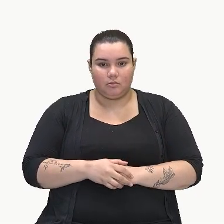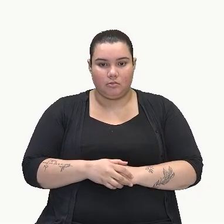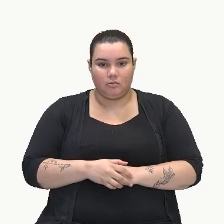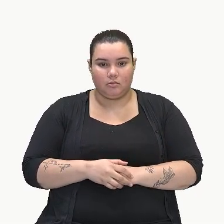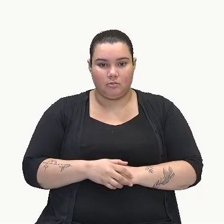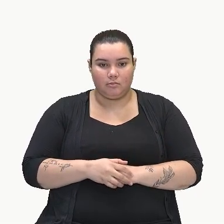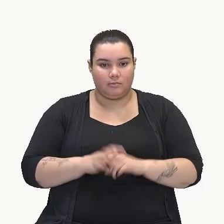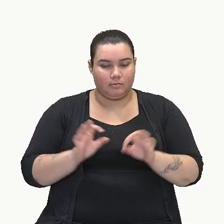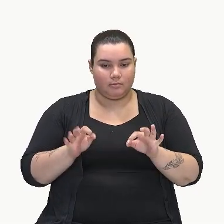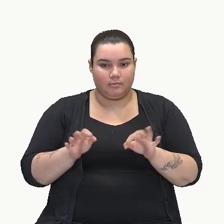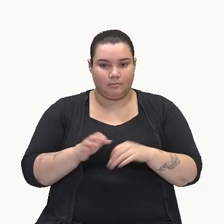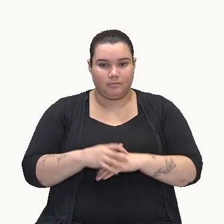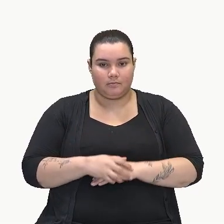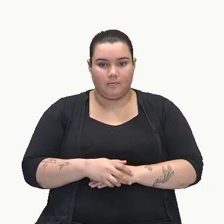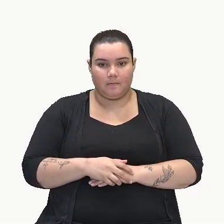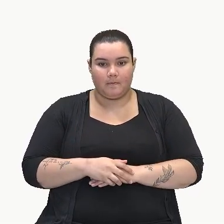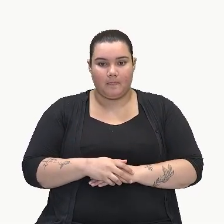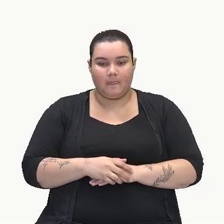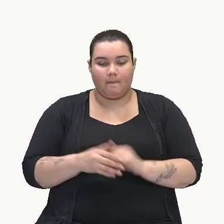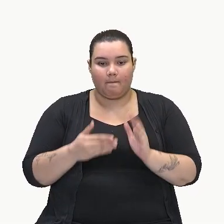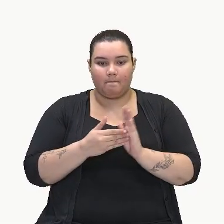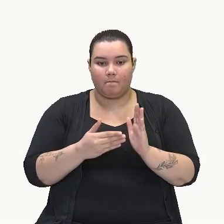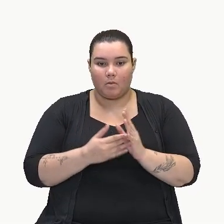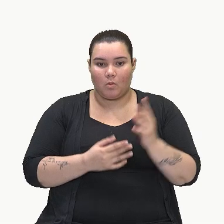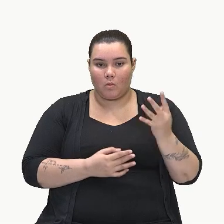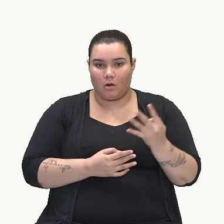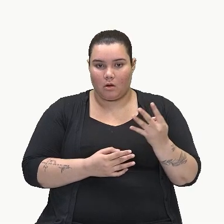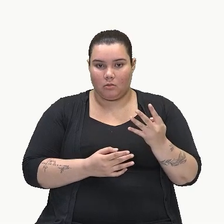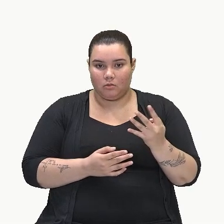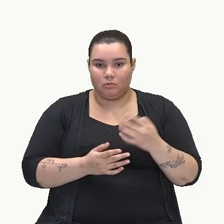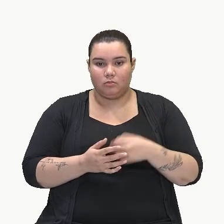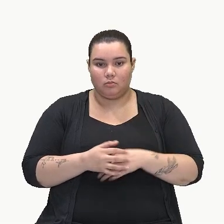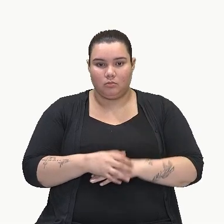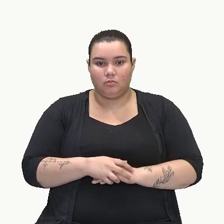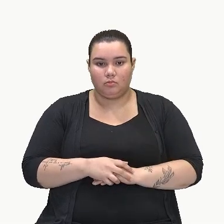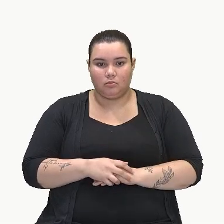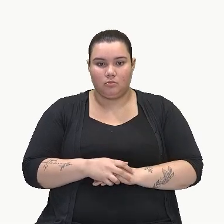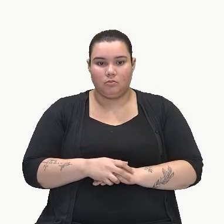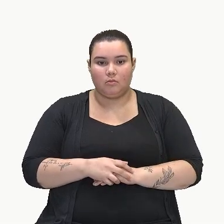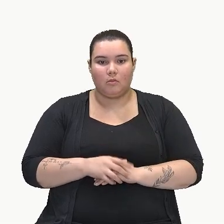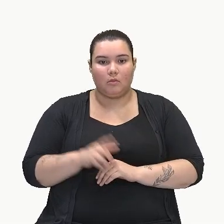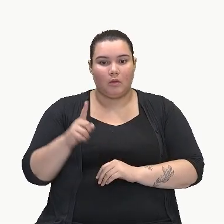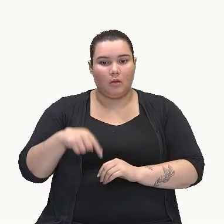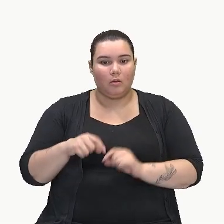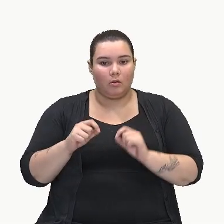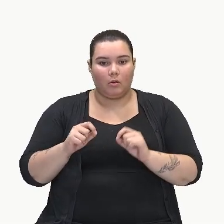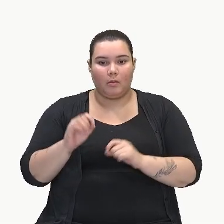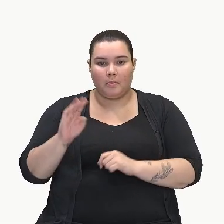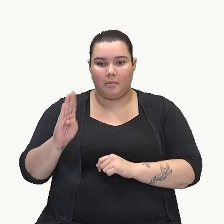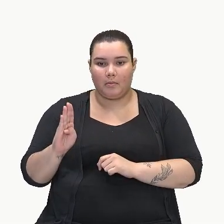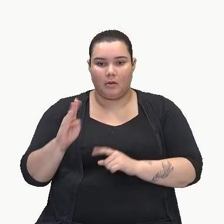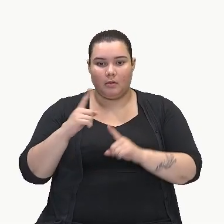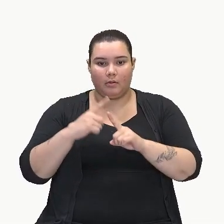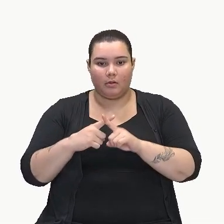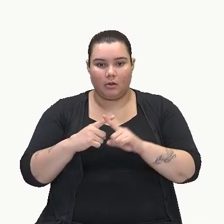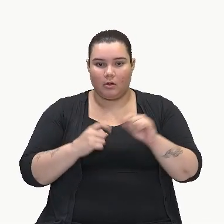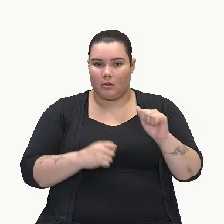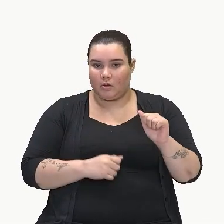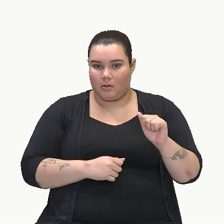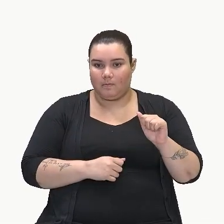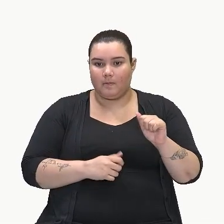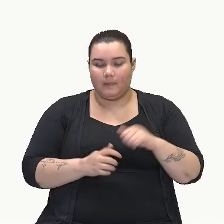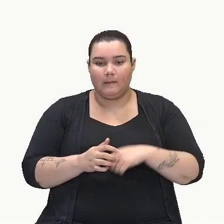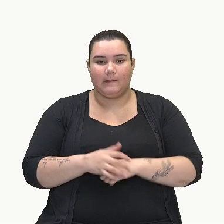E aqui o nosso quarto retângulo. Este aqui, ele é b por a.